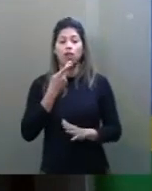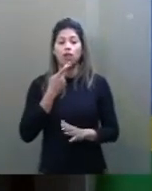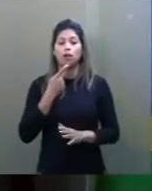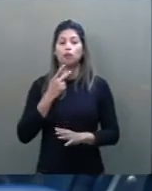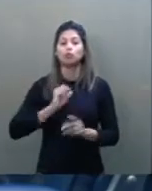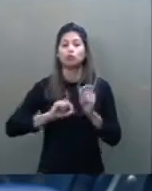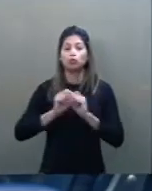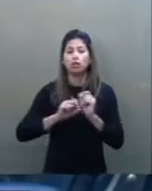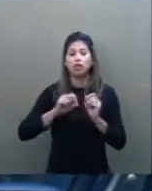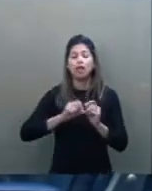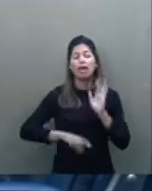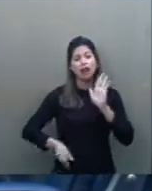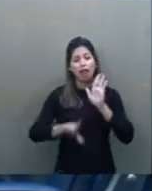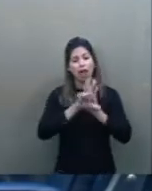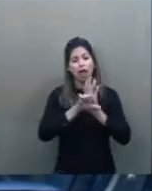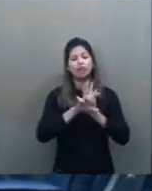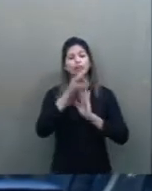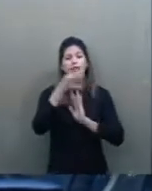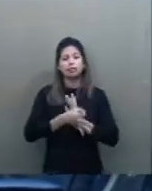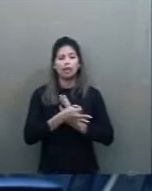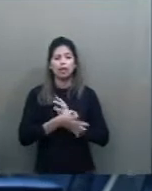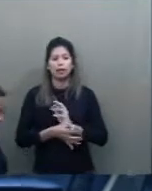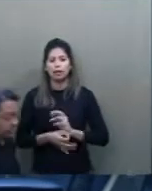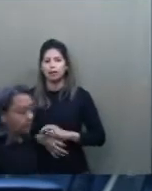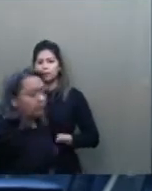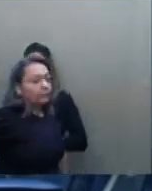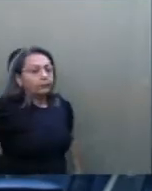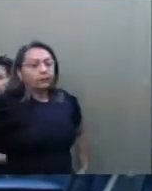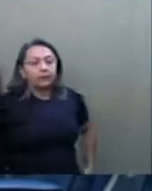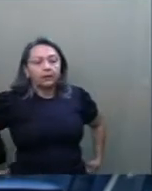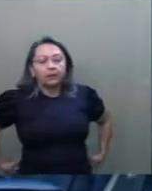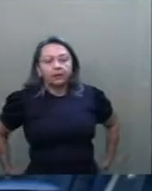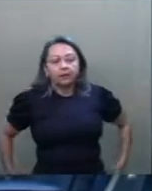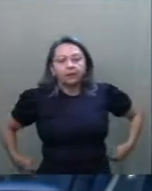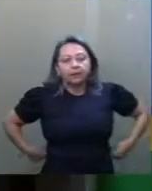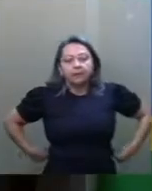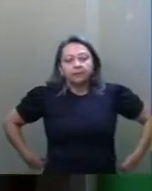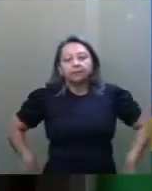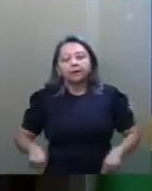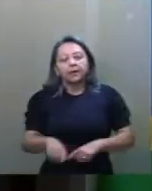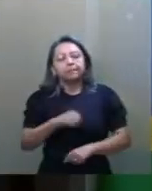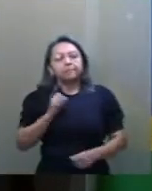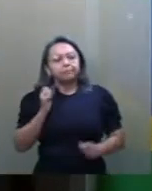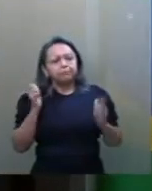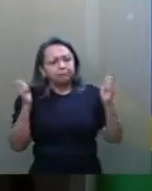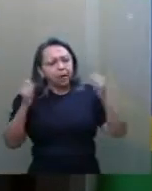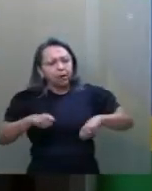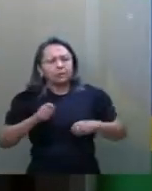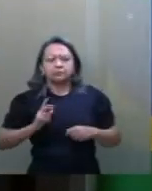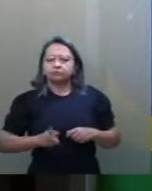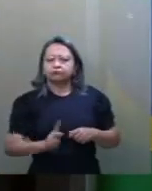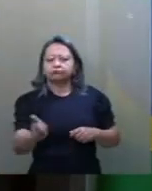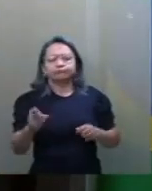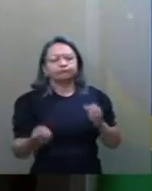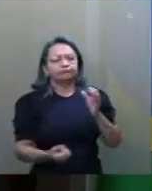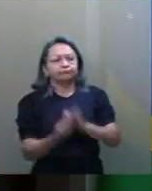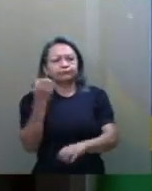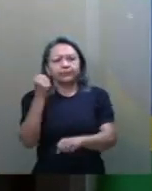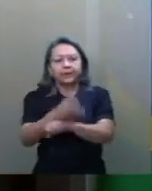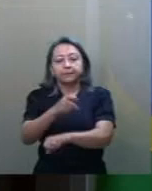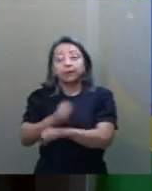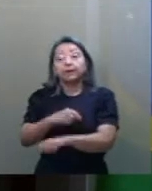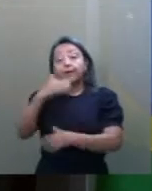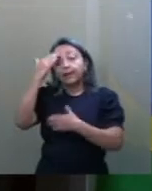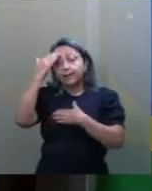legalizado, com certidões, para que ele possa continuar gerando emprego. Então, eu quero agradecer a vossa excelência de forma especial e